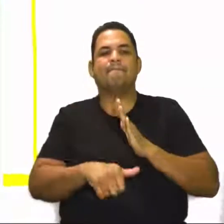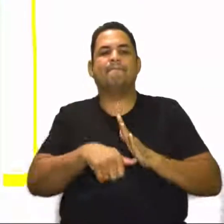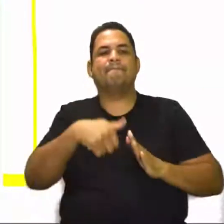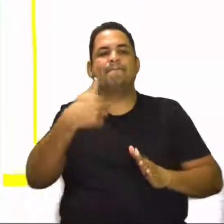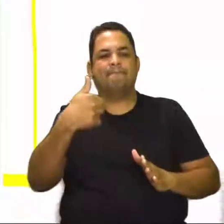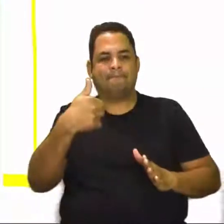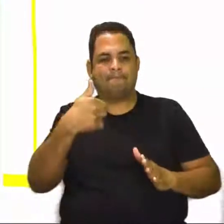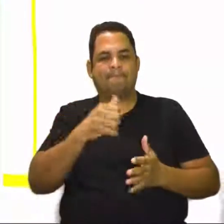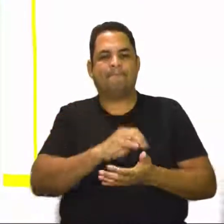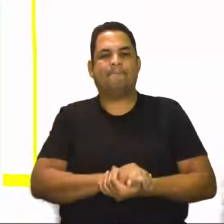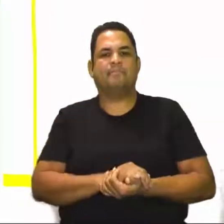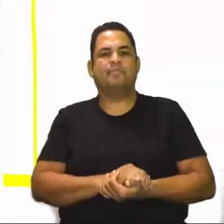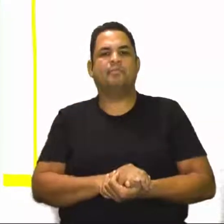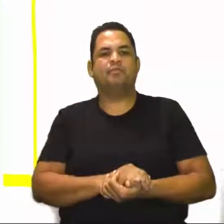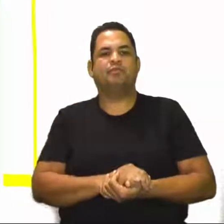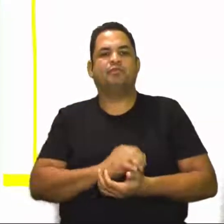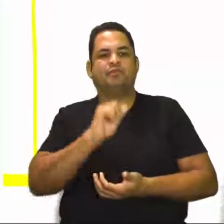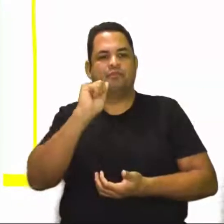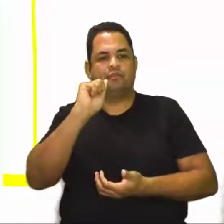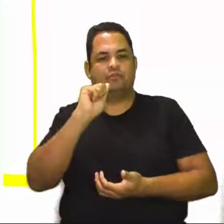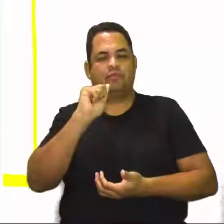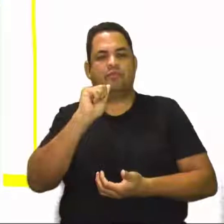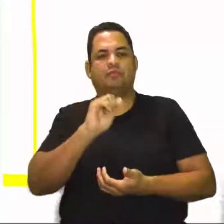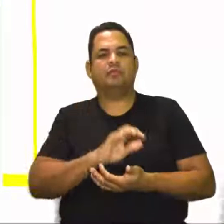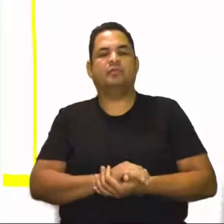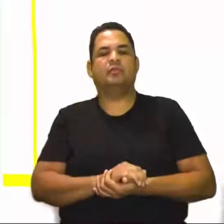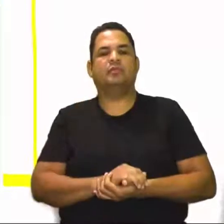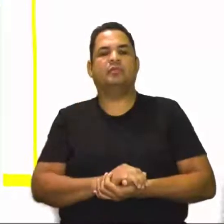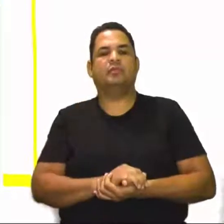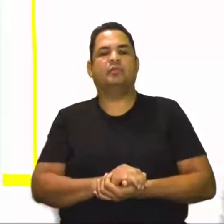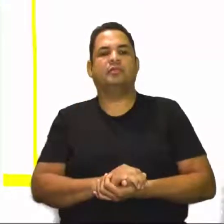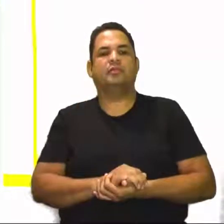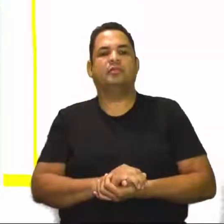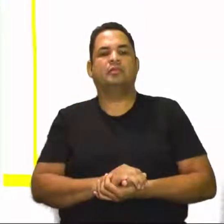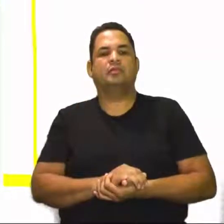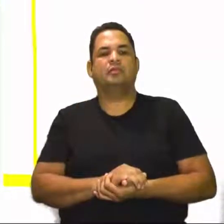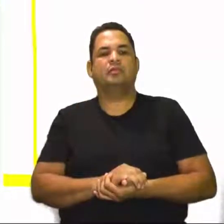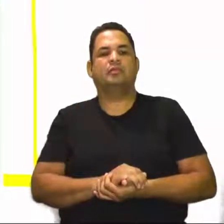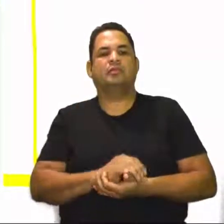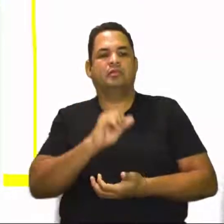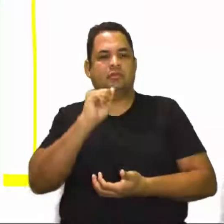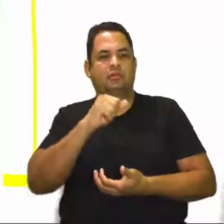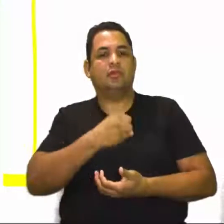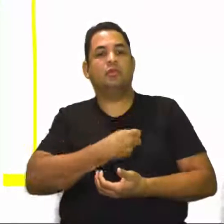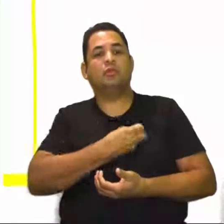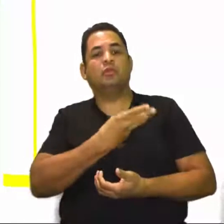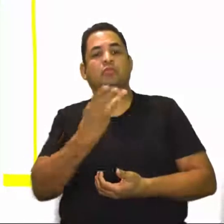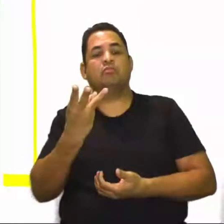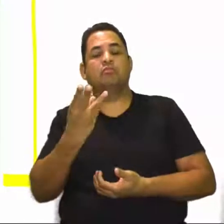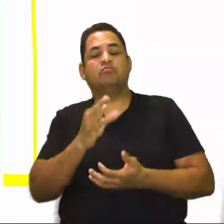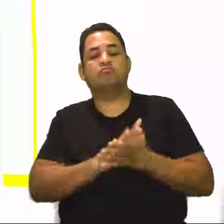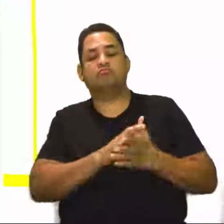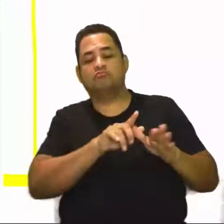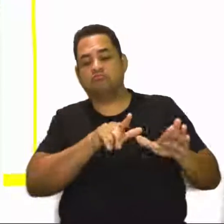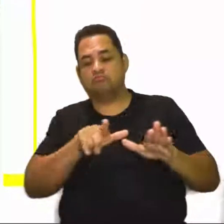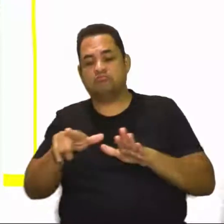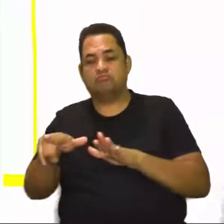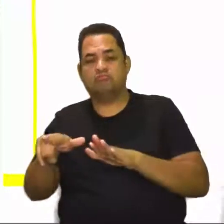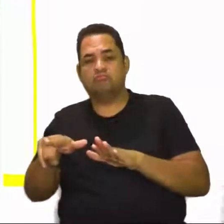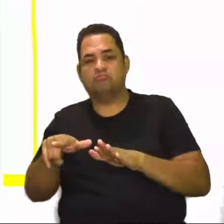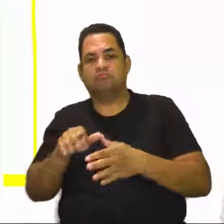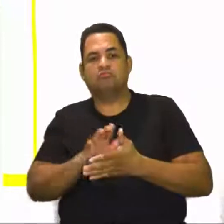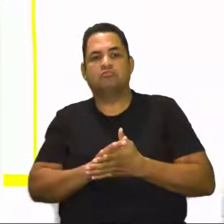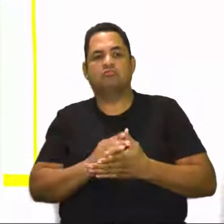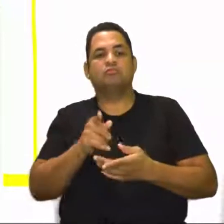pergunta, que é a letra A. Fala para mim aí, professora Iris. A letra A. Quantas vezes por semana